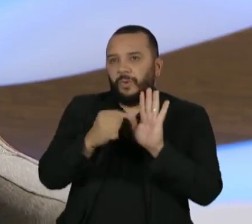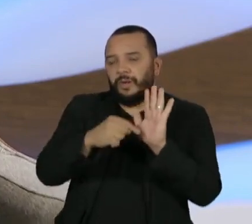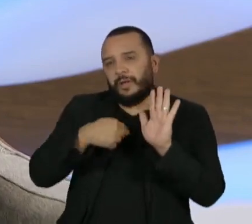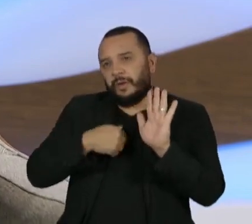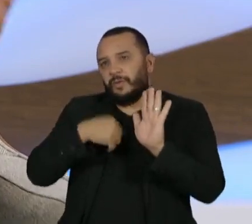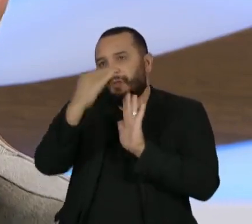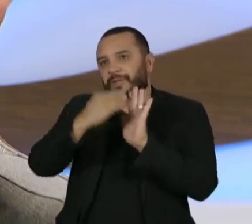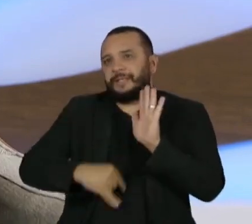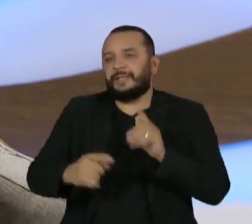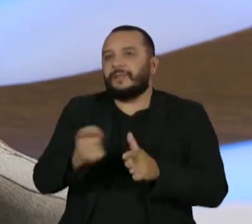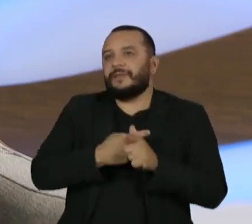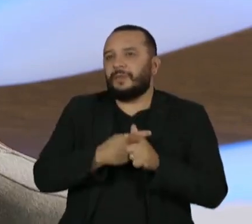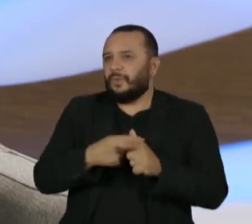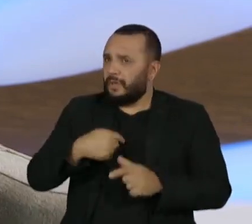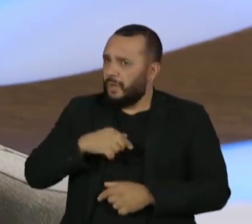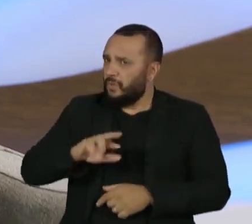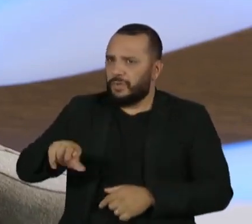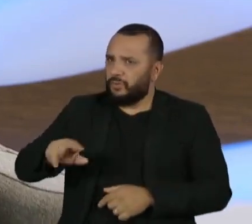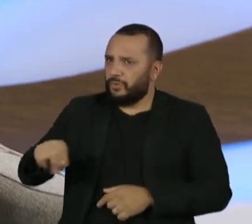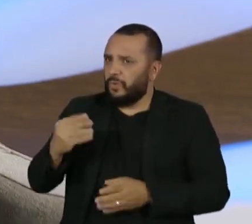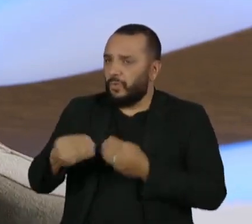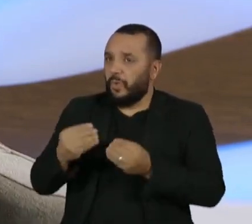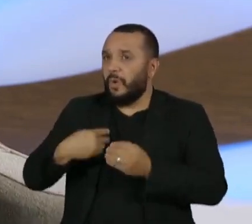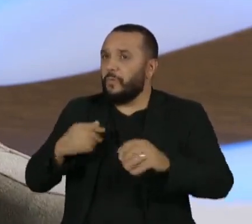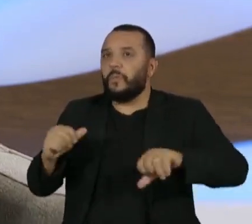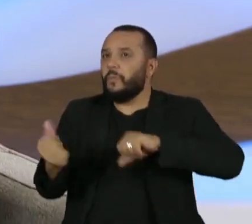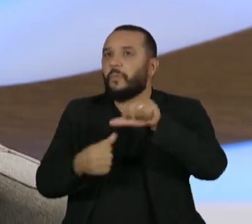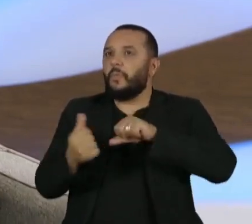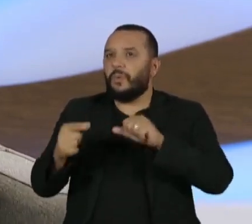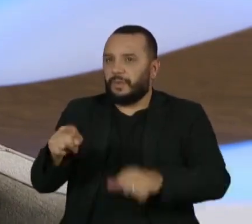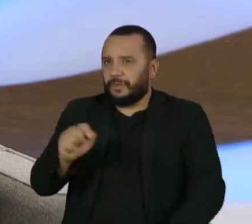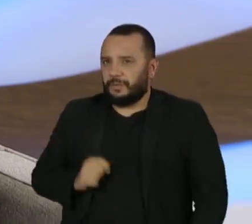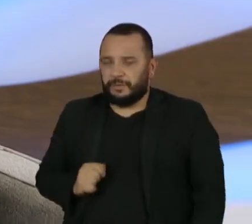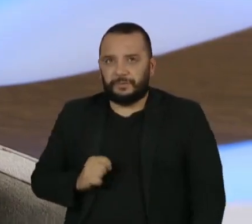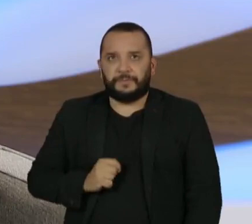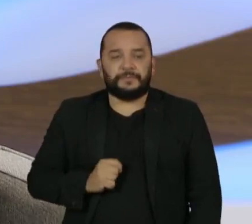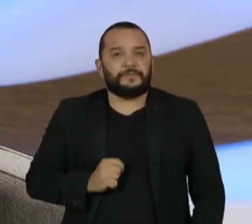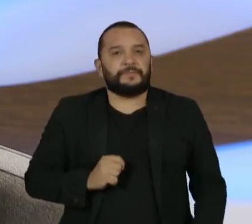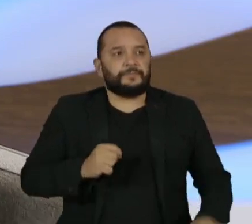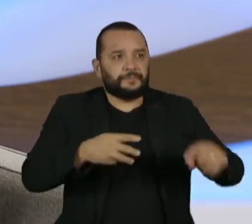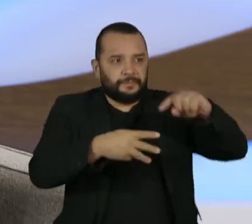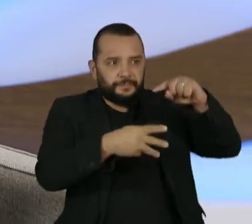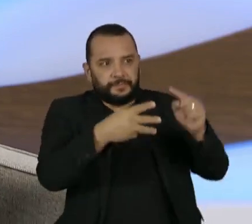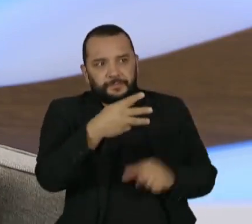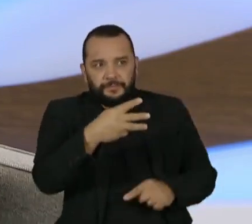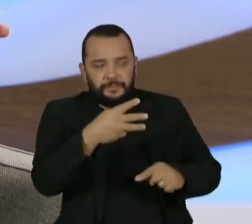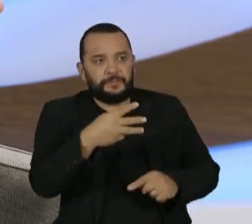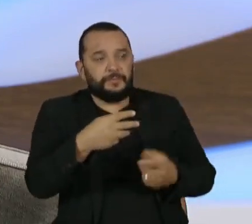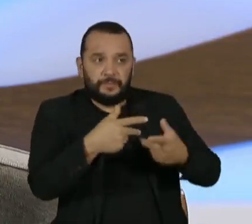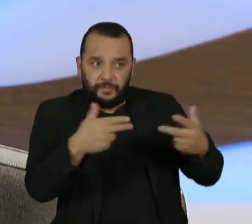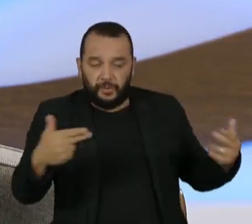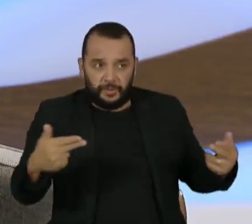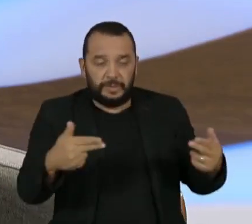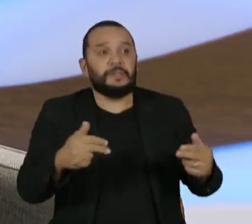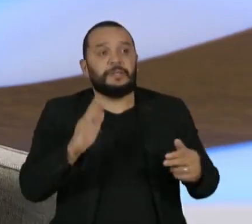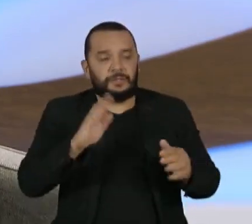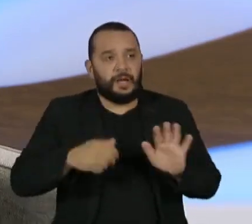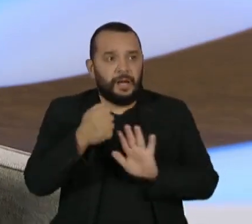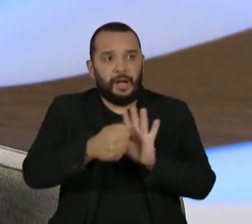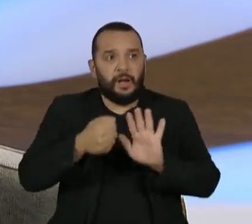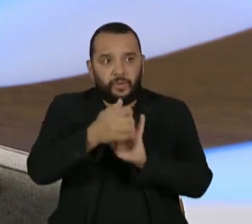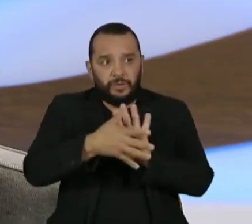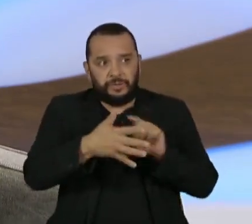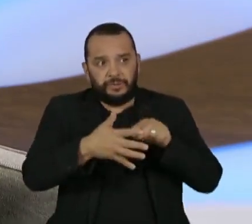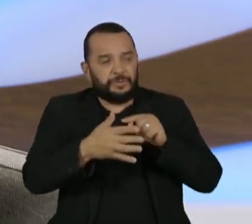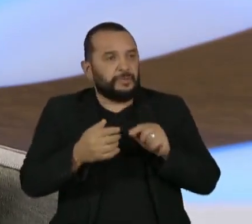gente reverte isso e como é que a gente reverte os prejuízos disso. Fazer essas três coisas para algoritmos simples já é